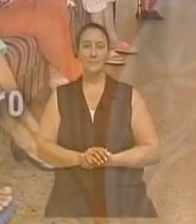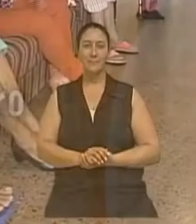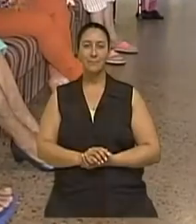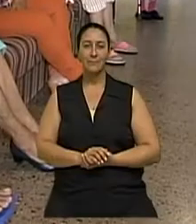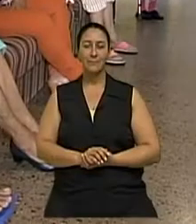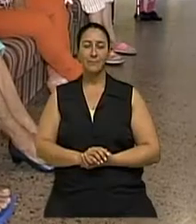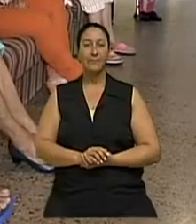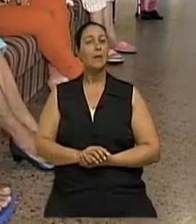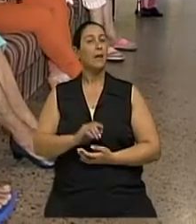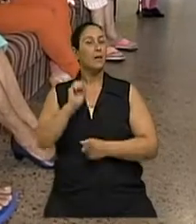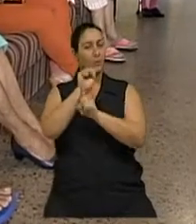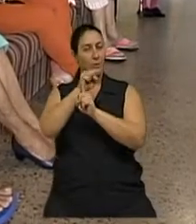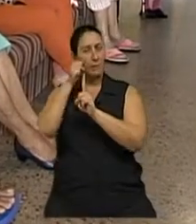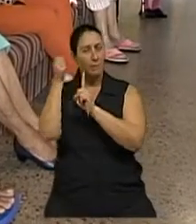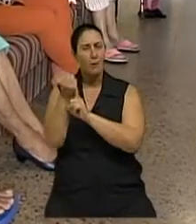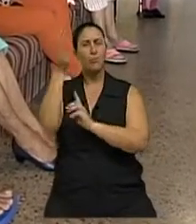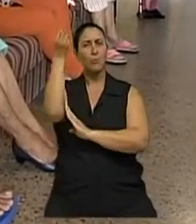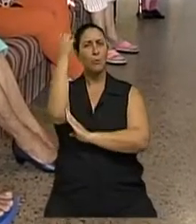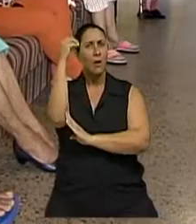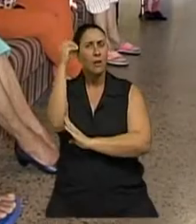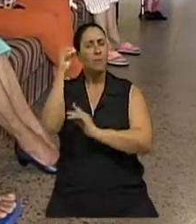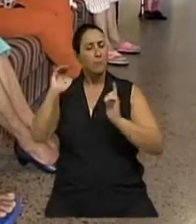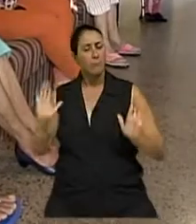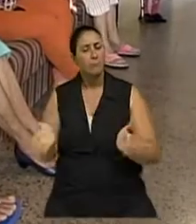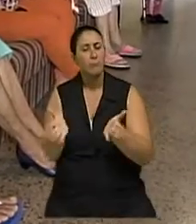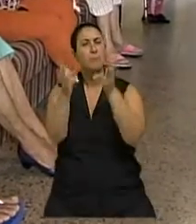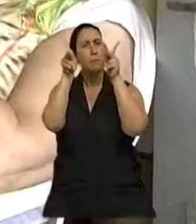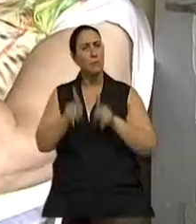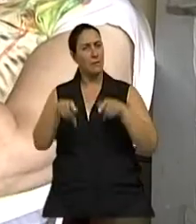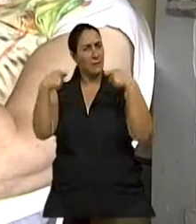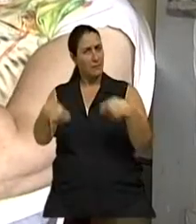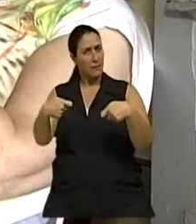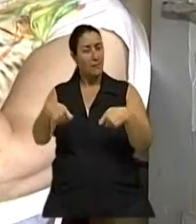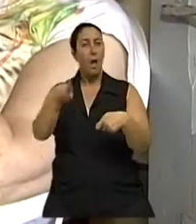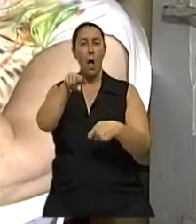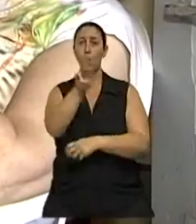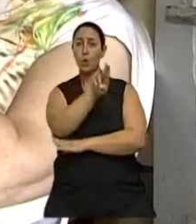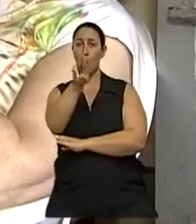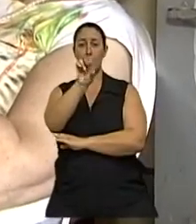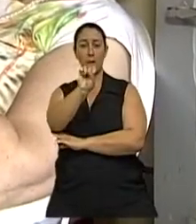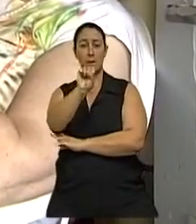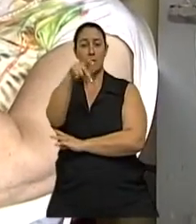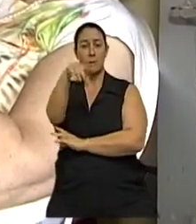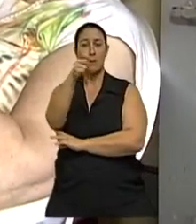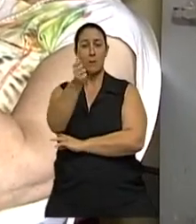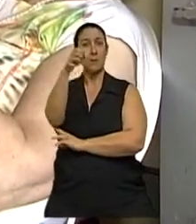A Sociedade Porto Alegrense de Auxílio aos Necessitados, SPAM, foi fundada em